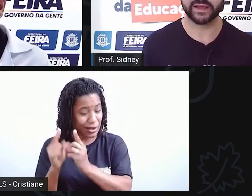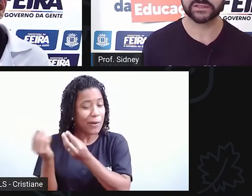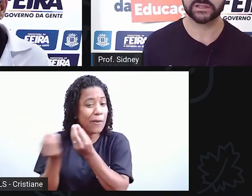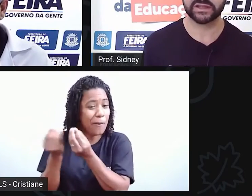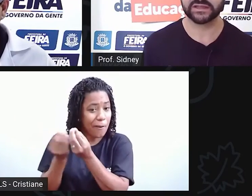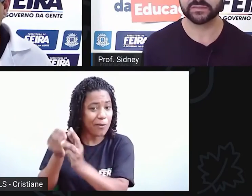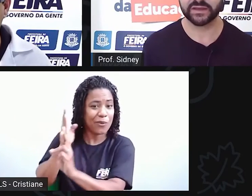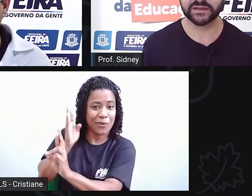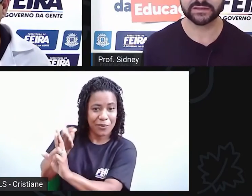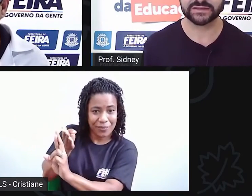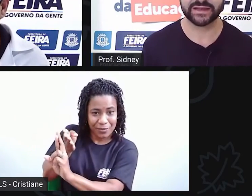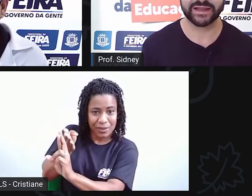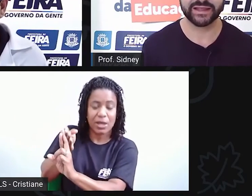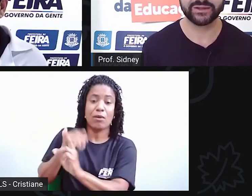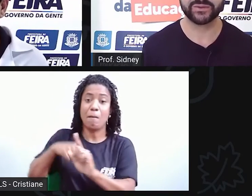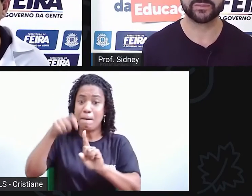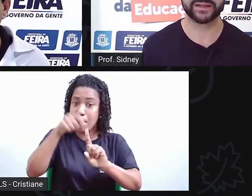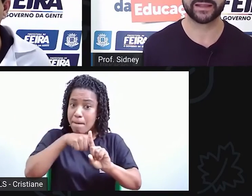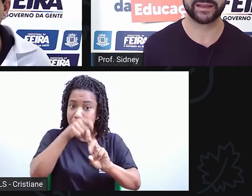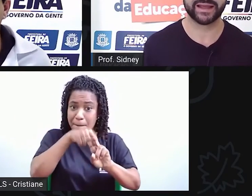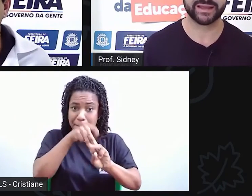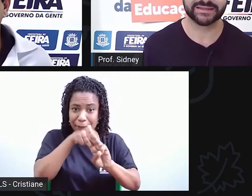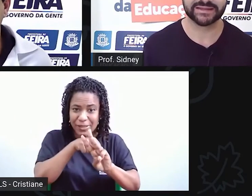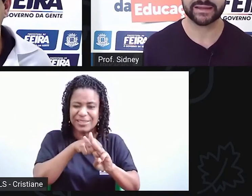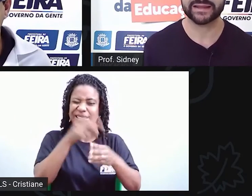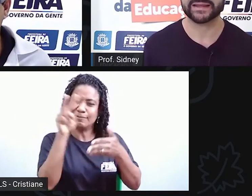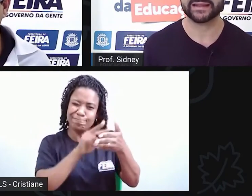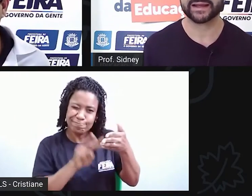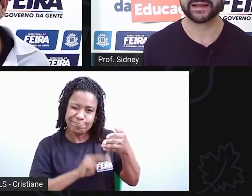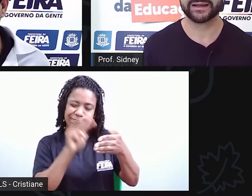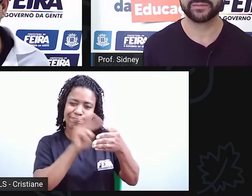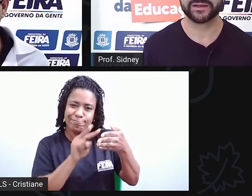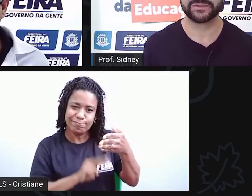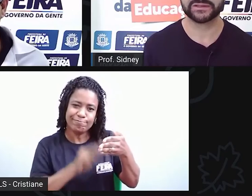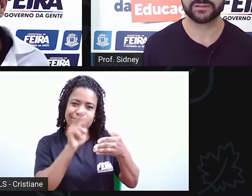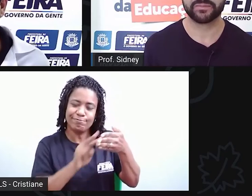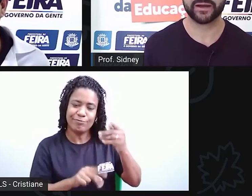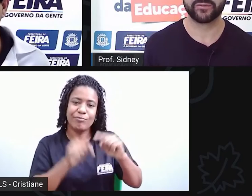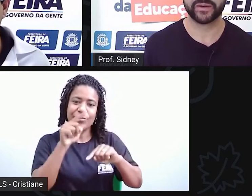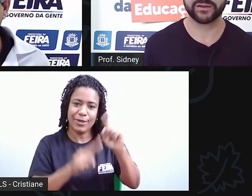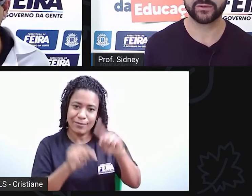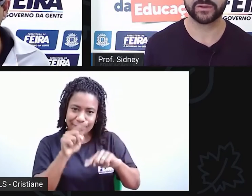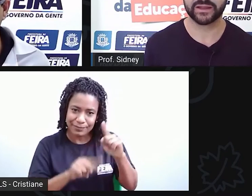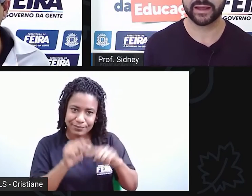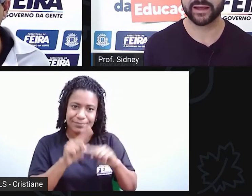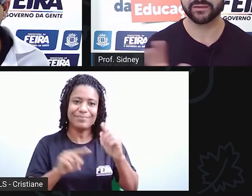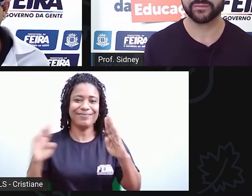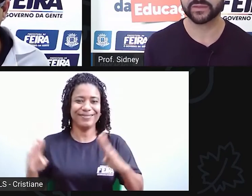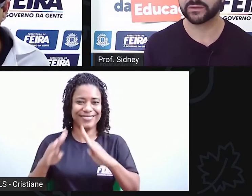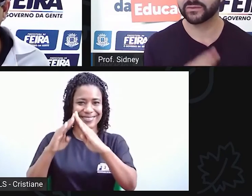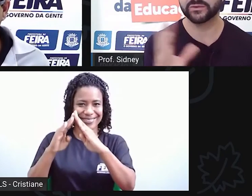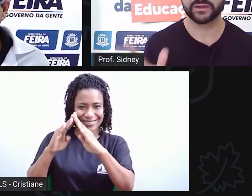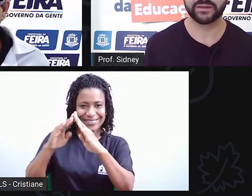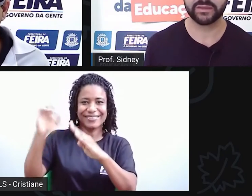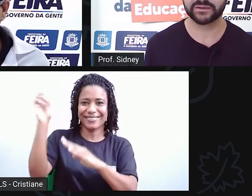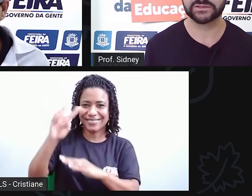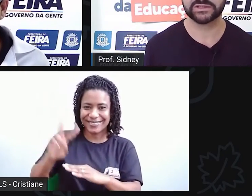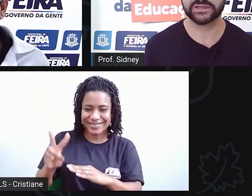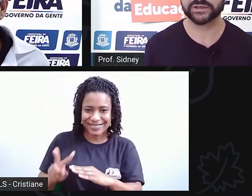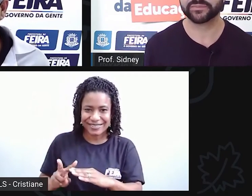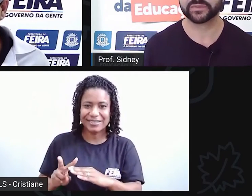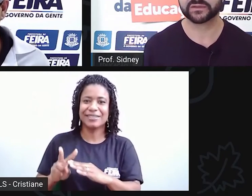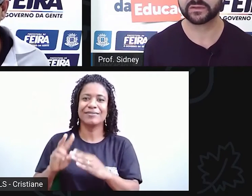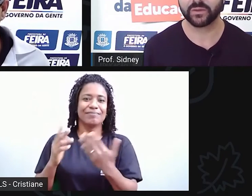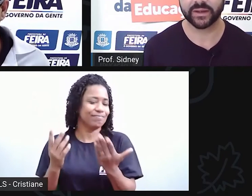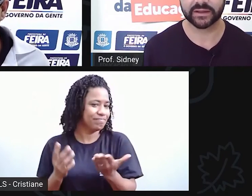mais de três meses lendo materiais na Câmara Municipal para encontrar... Não encontrei menos